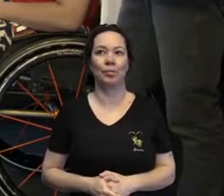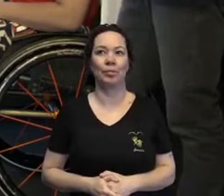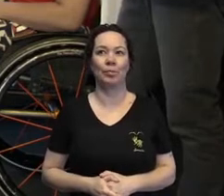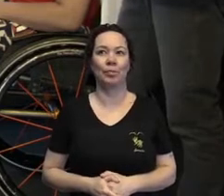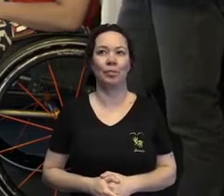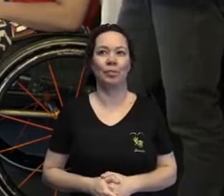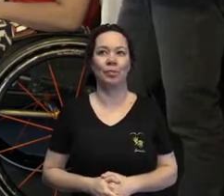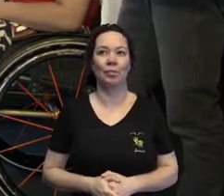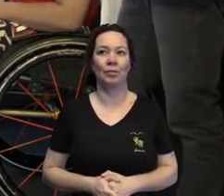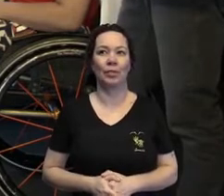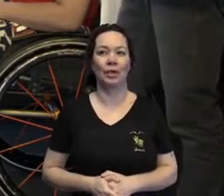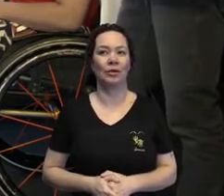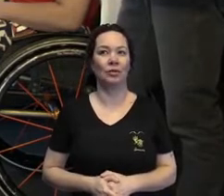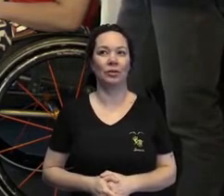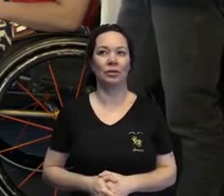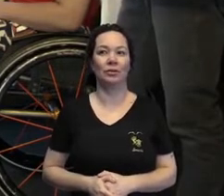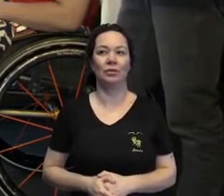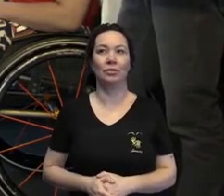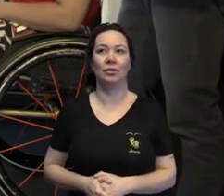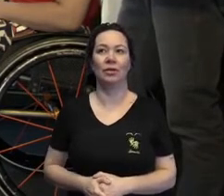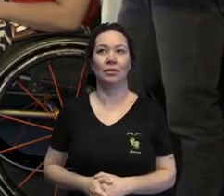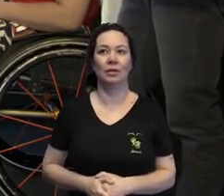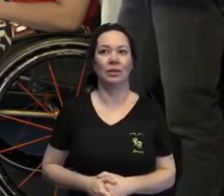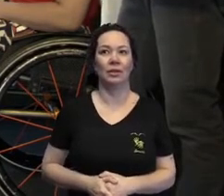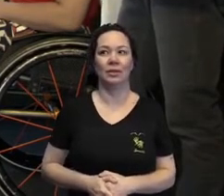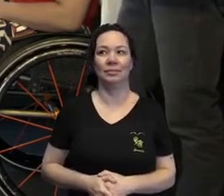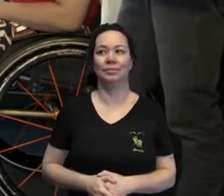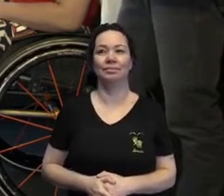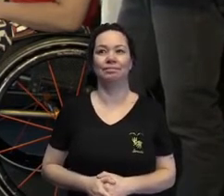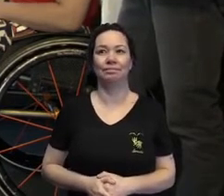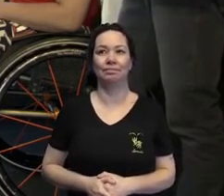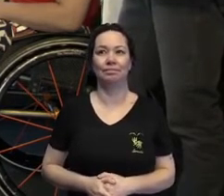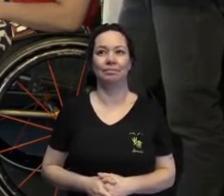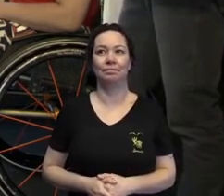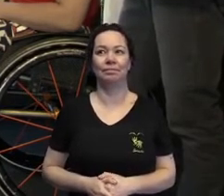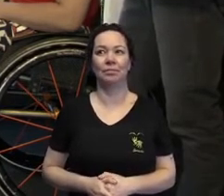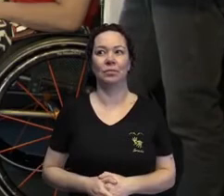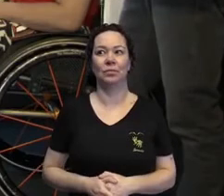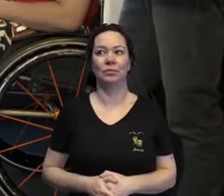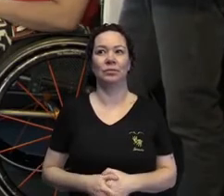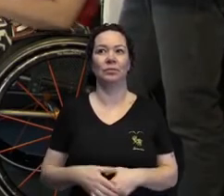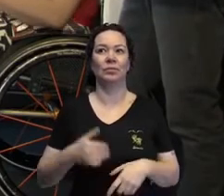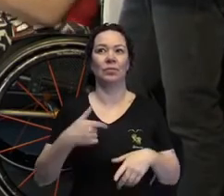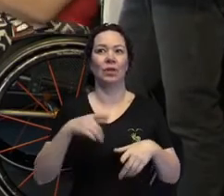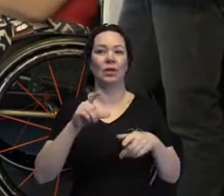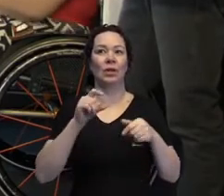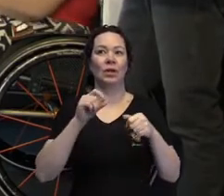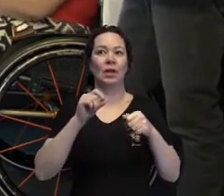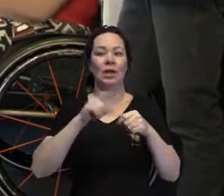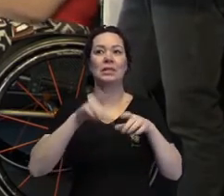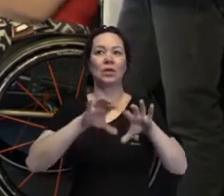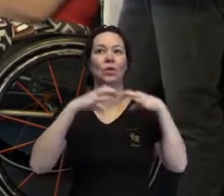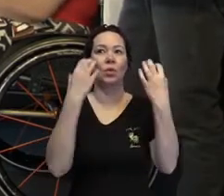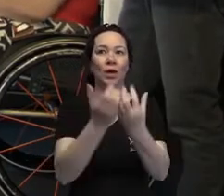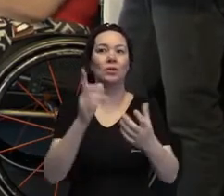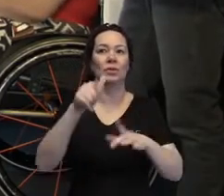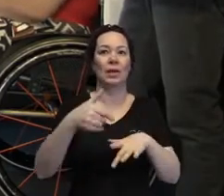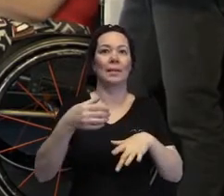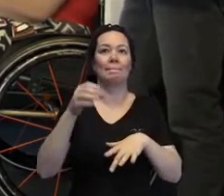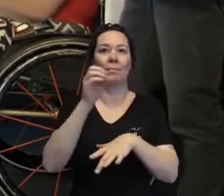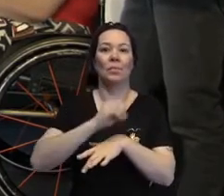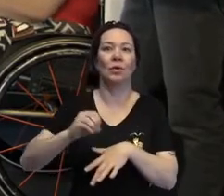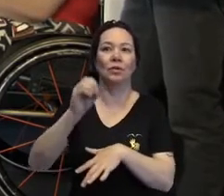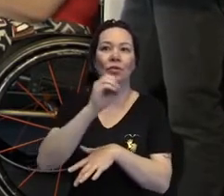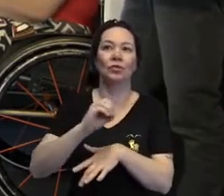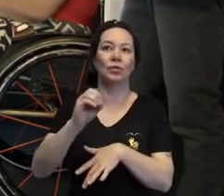honrados de participar desse convite, é maravilhoso. Tem vários